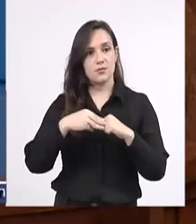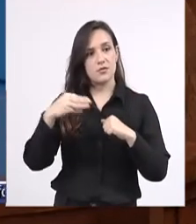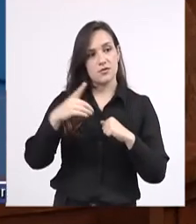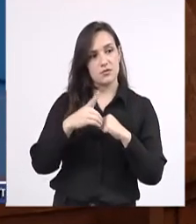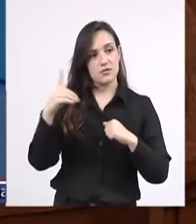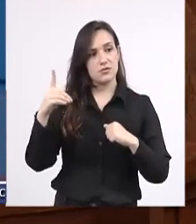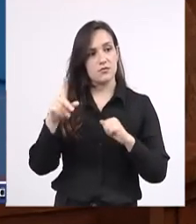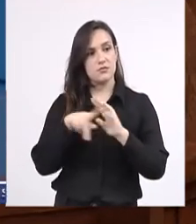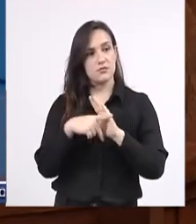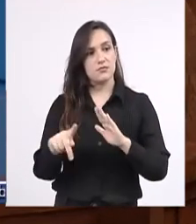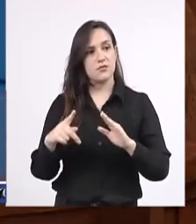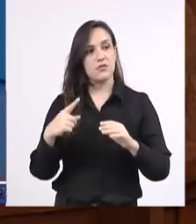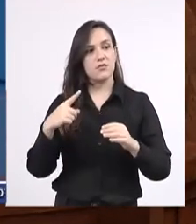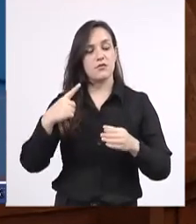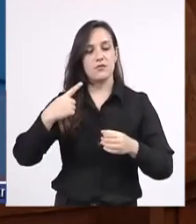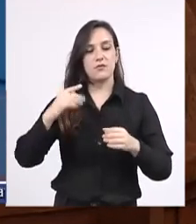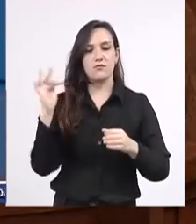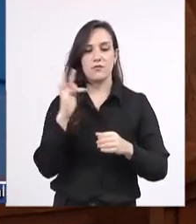doutorado da Uniderp.